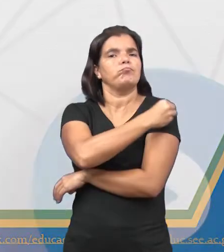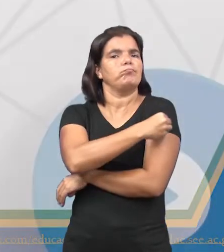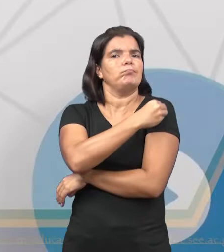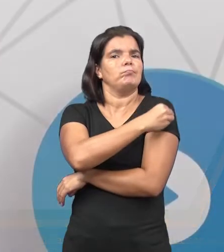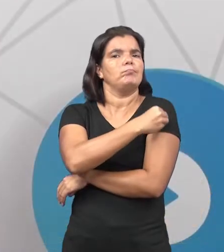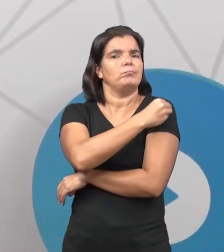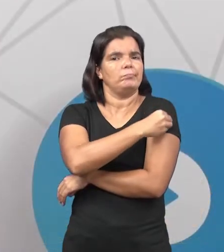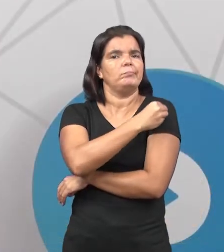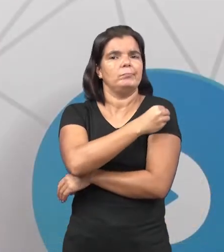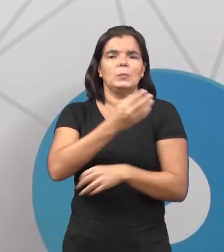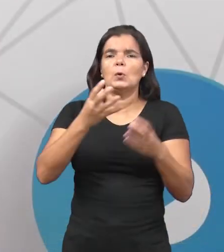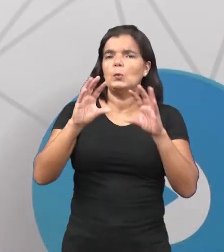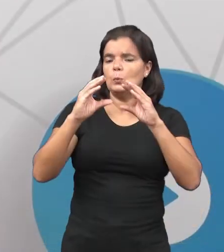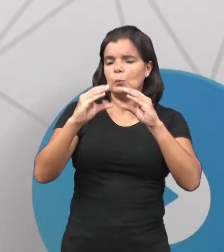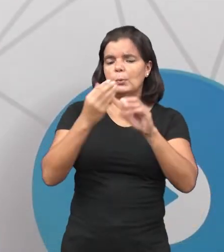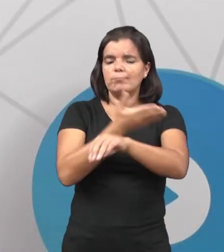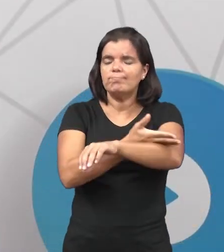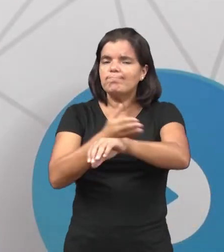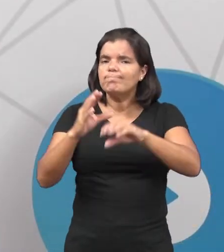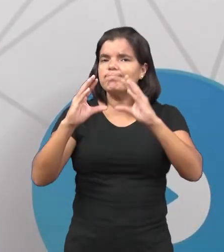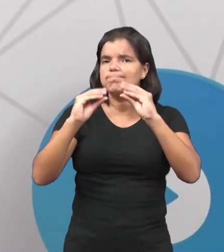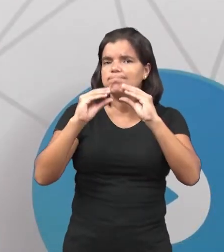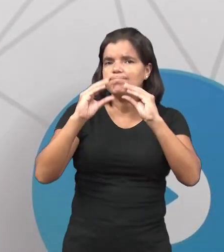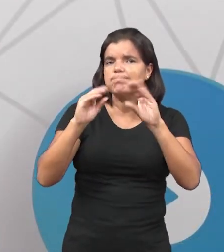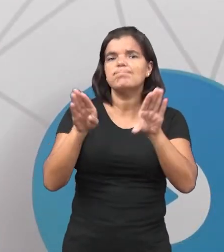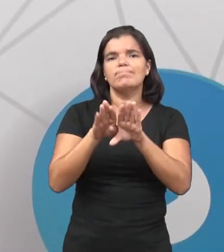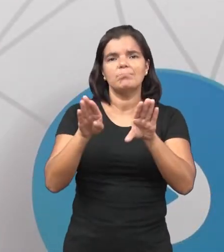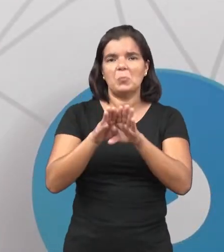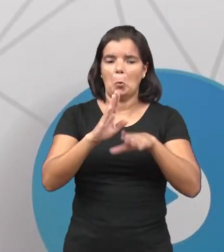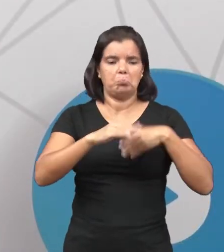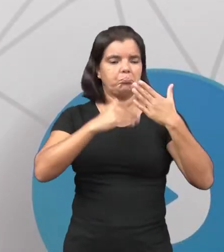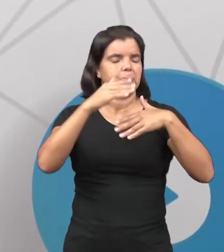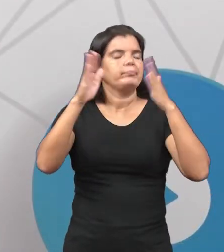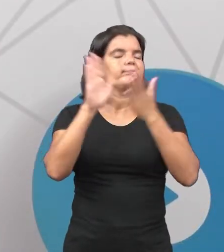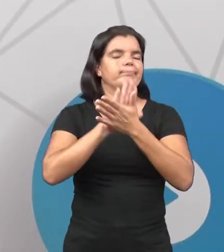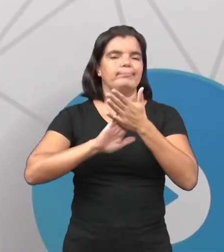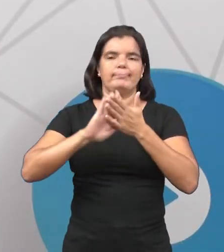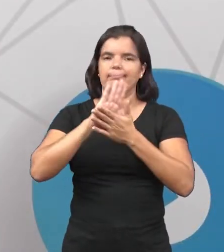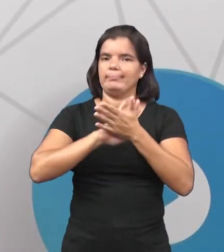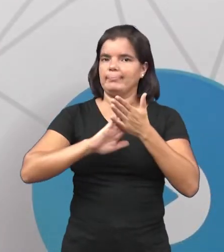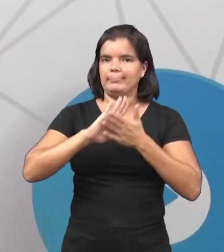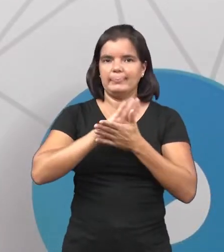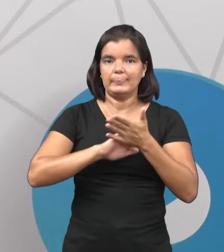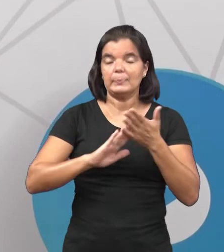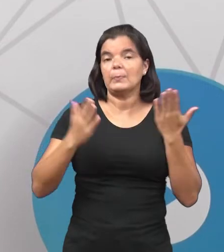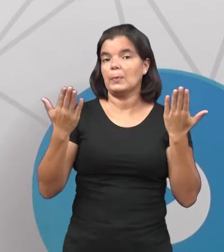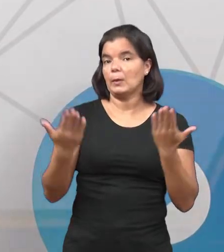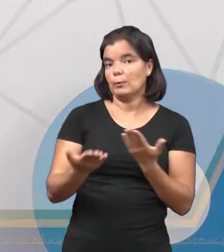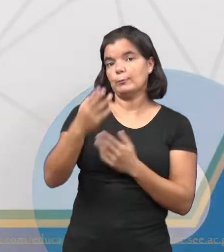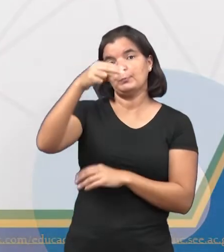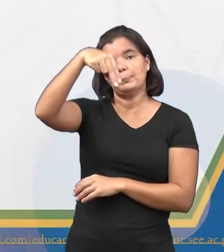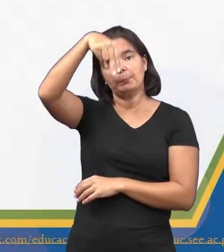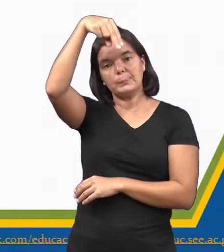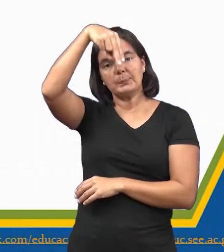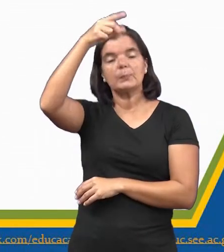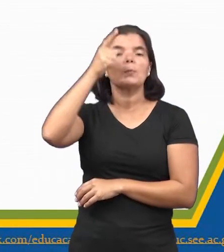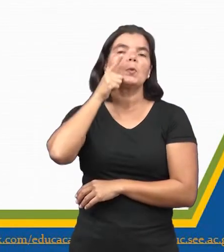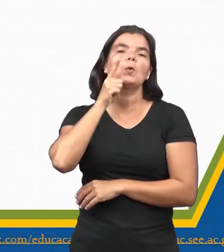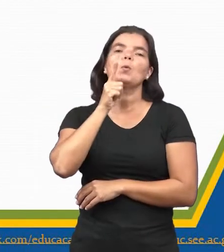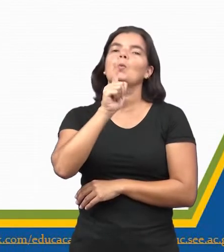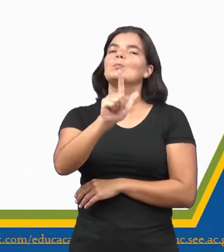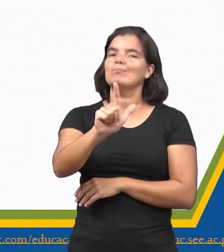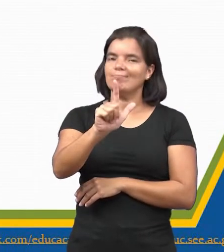né? E isso levou a uma estagnação social. Ela não evoluiu, as colônias do sul. Já do norte, elas conseguiram